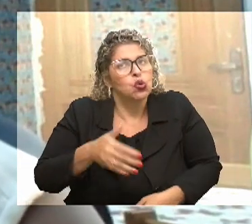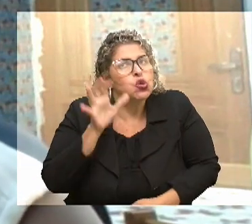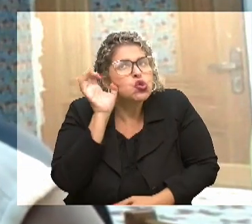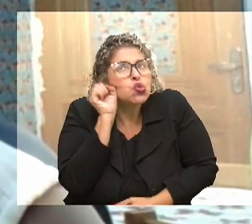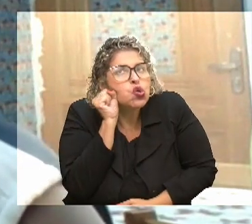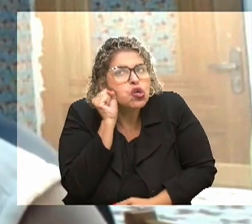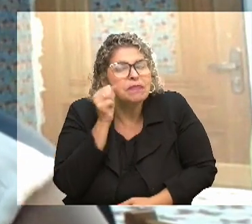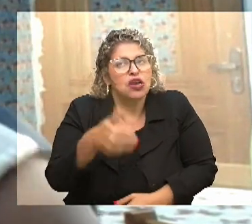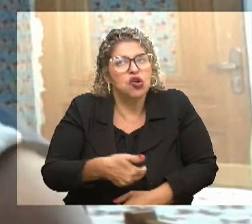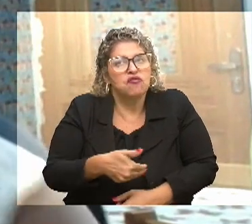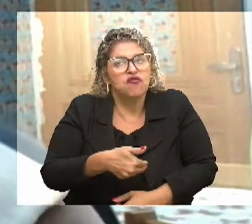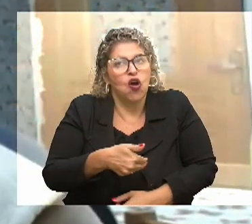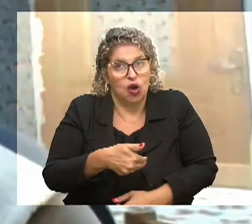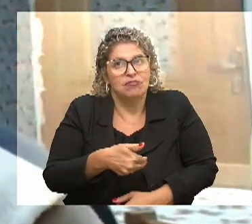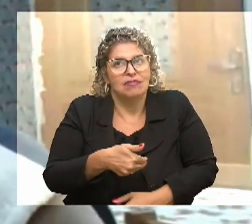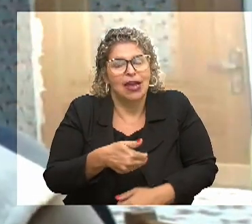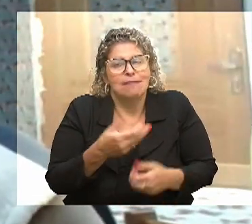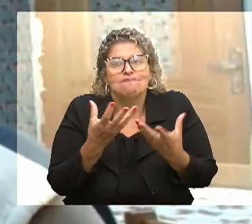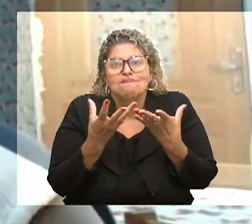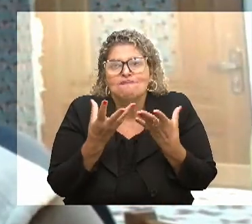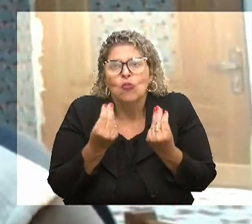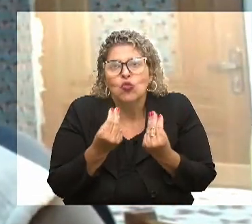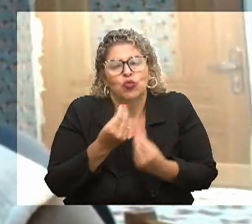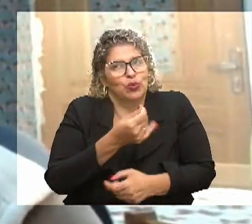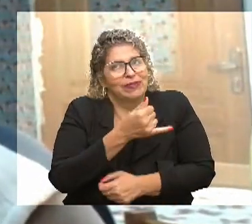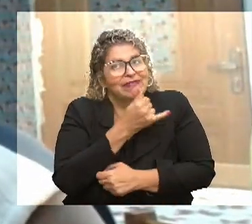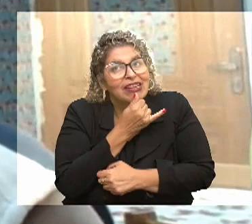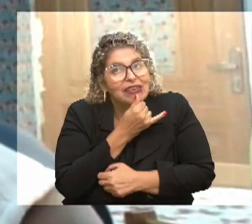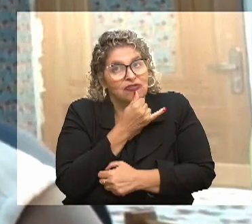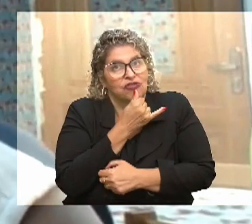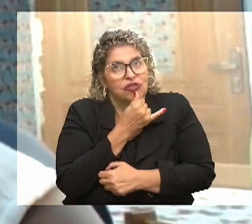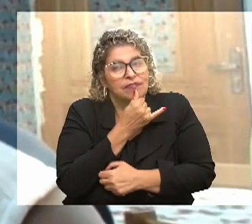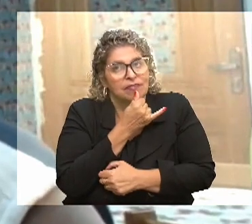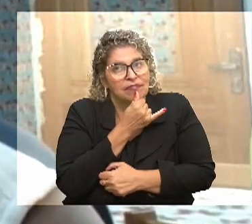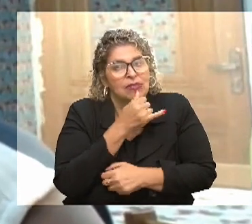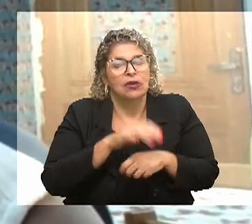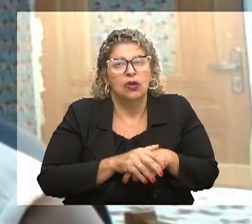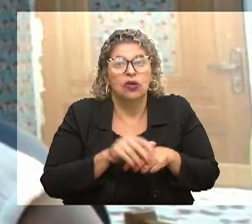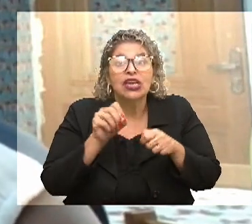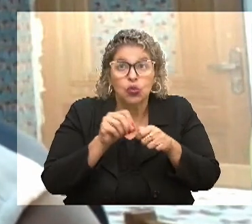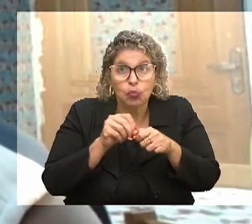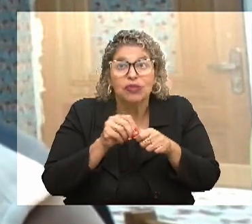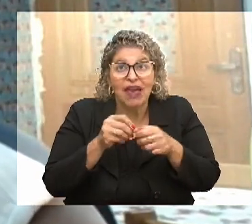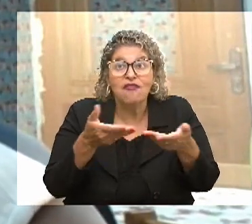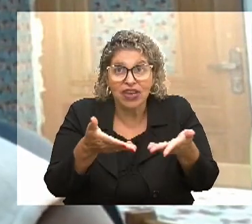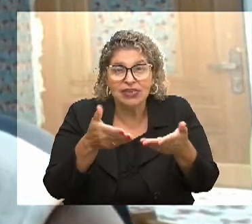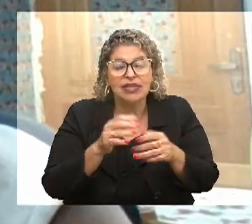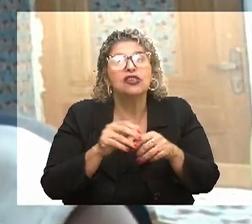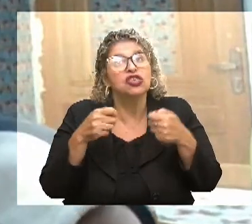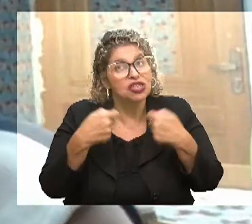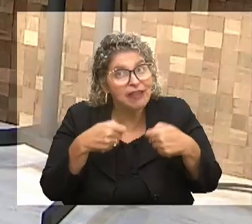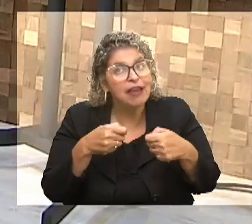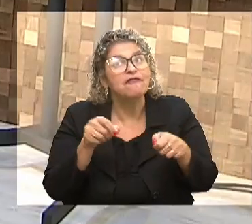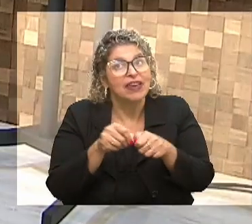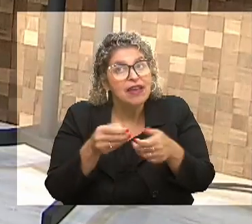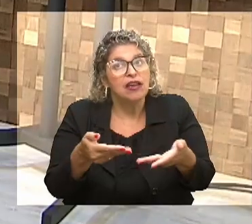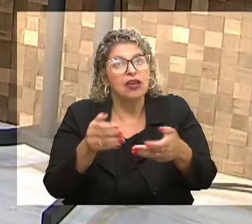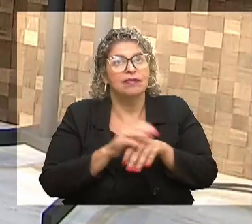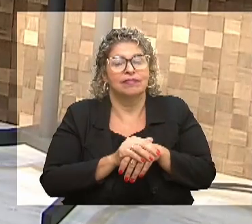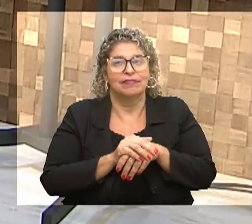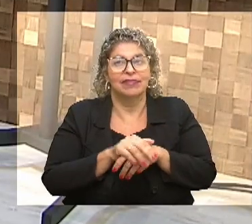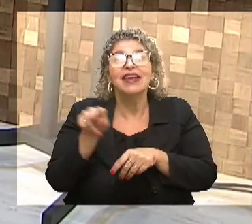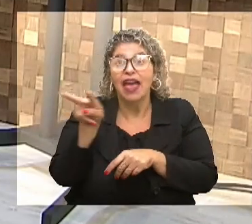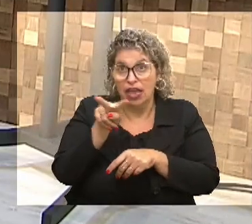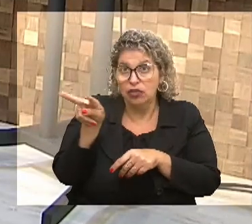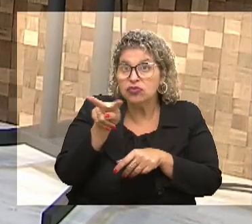muito triste. Então, a tem que fazer o que a gente pode fazer no que está no nosso alcance. E é isso que vocês estão